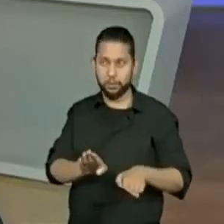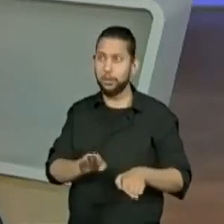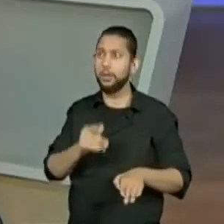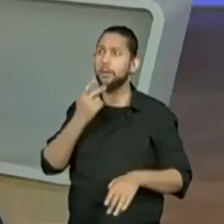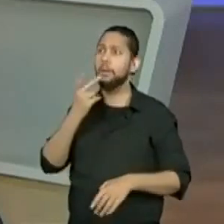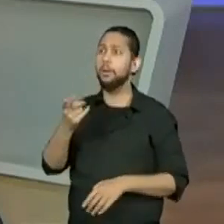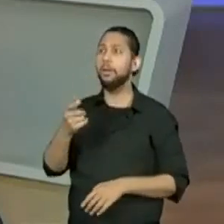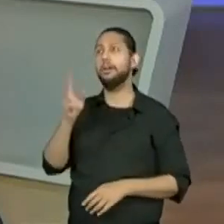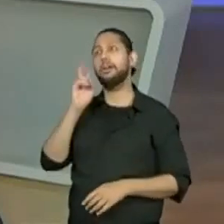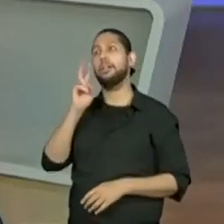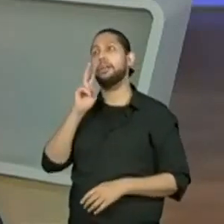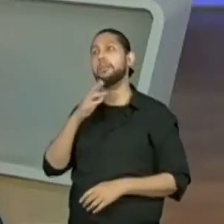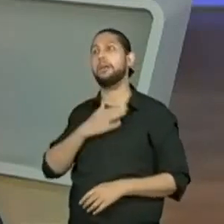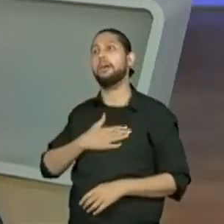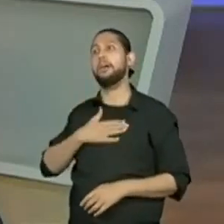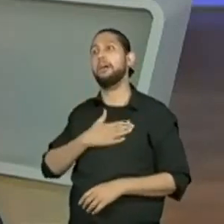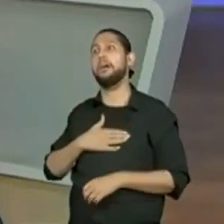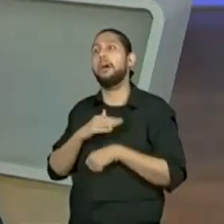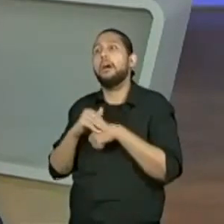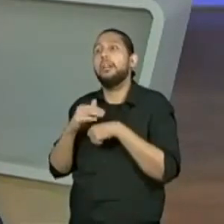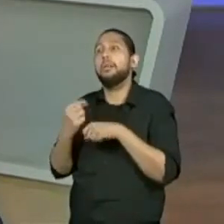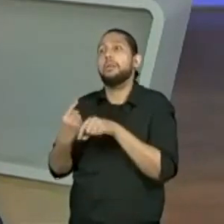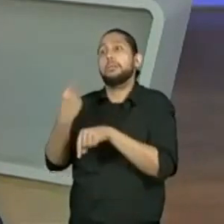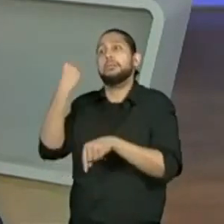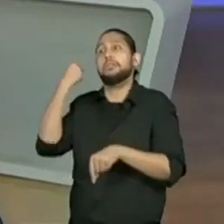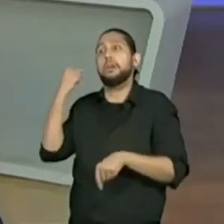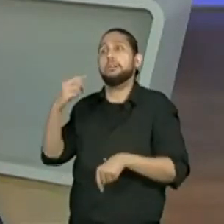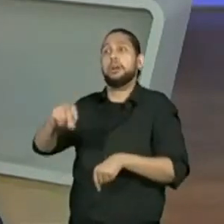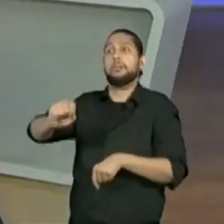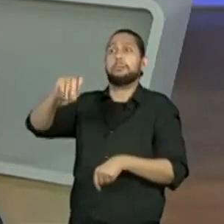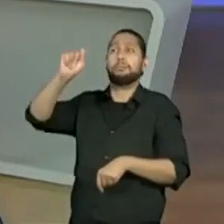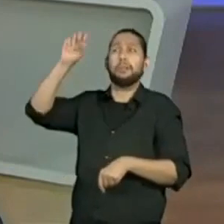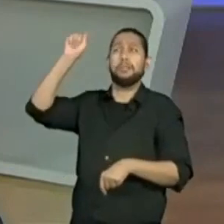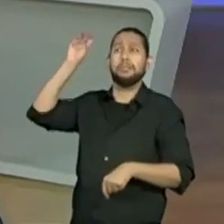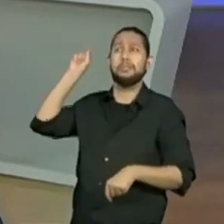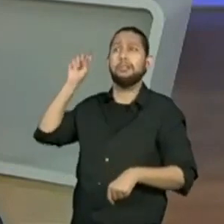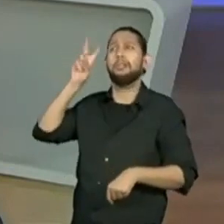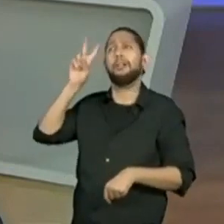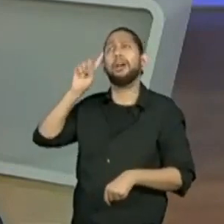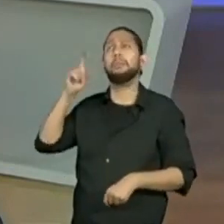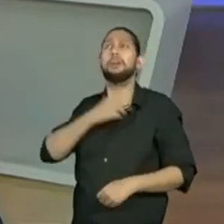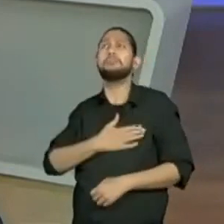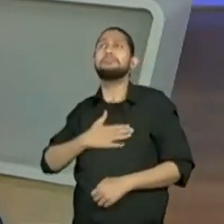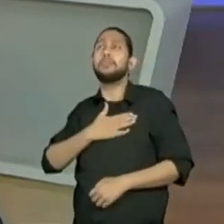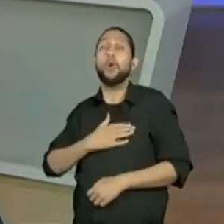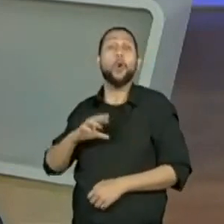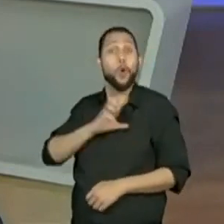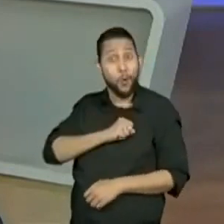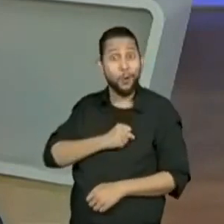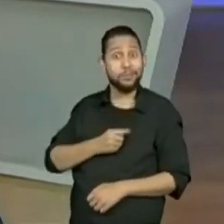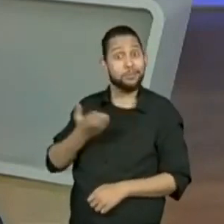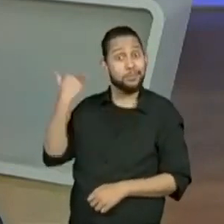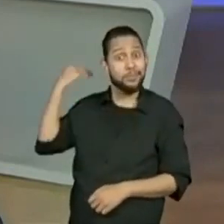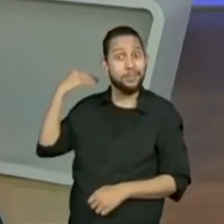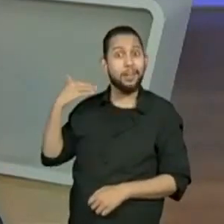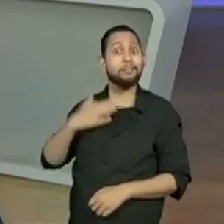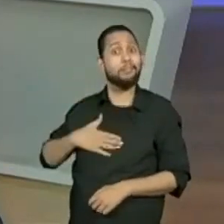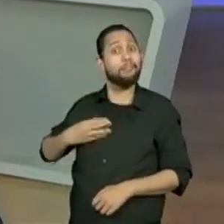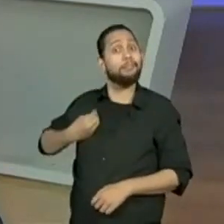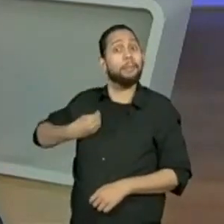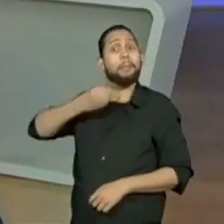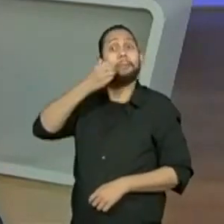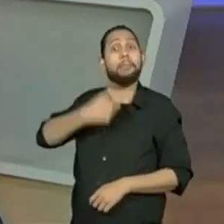da infância de um tempo, né, que acabou de passar. Muito bom. Bom, vocês estão bem de poema.